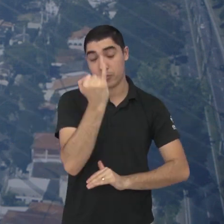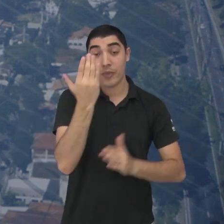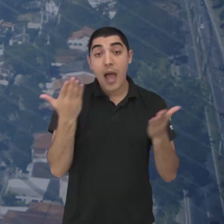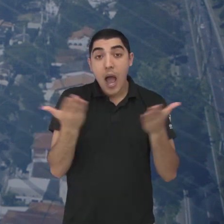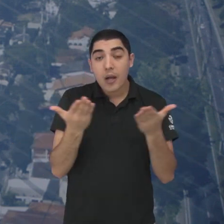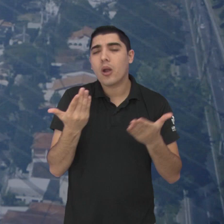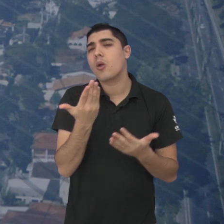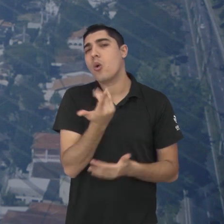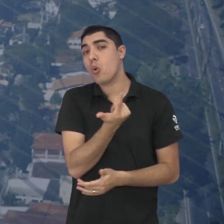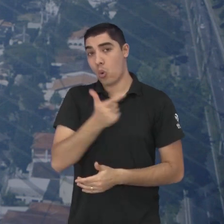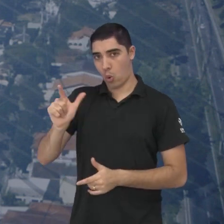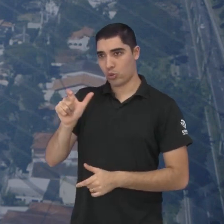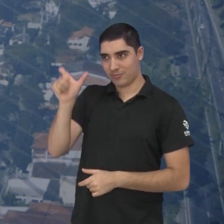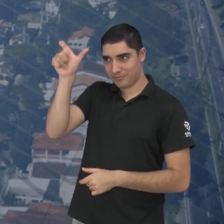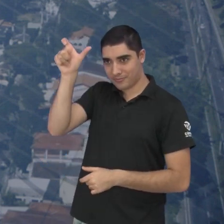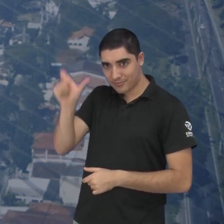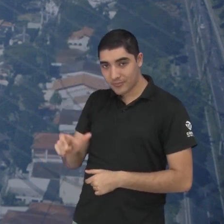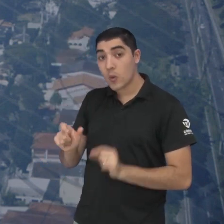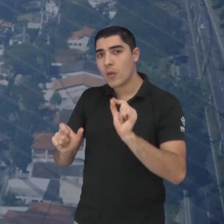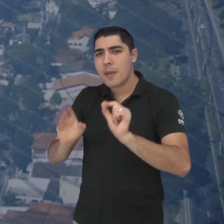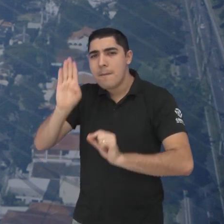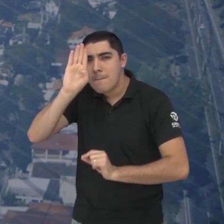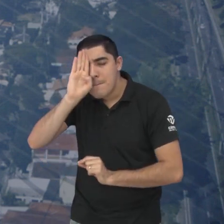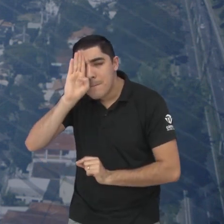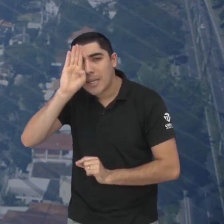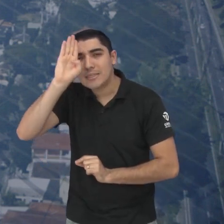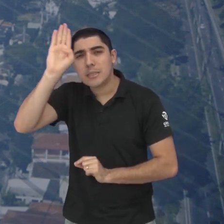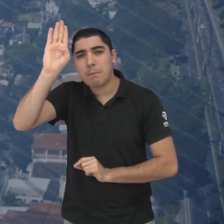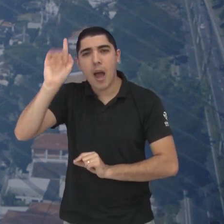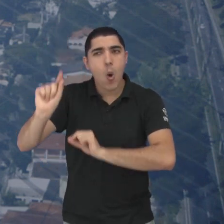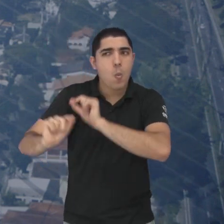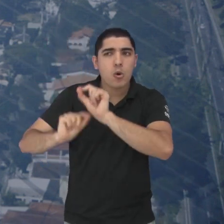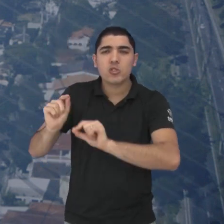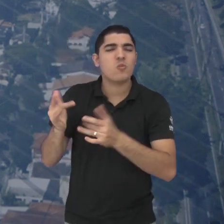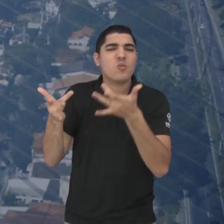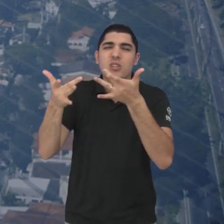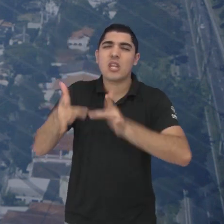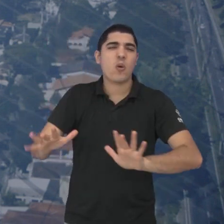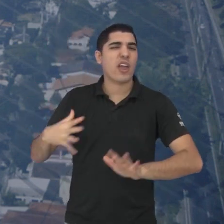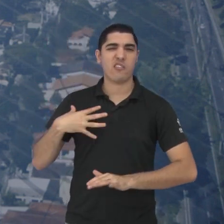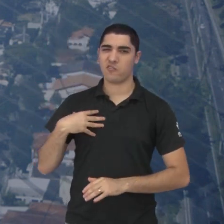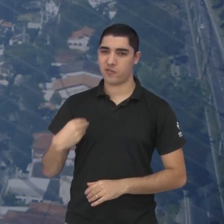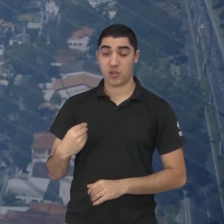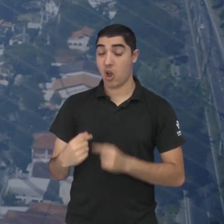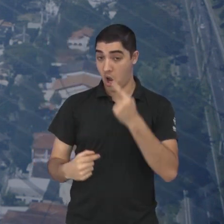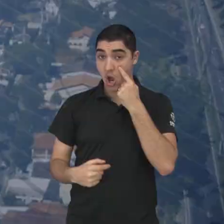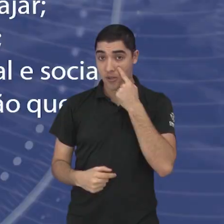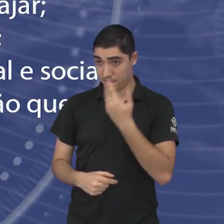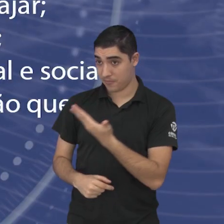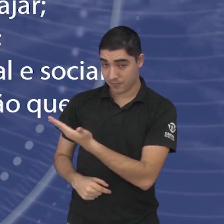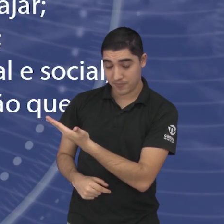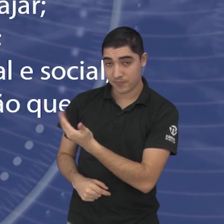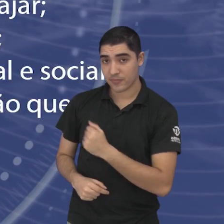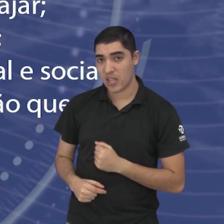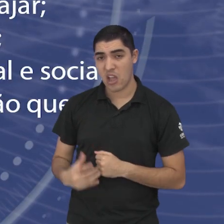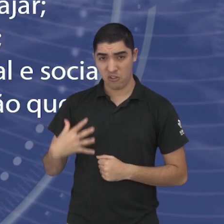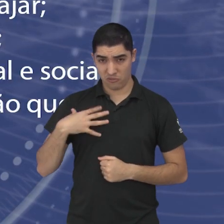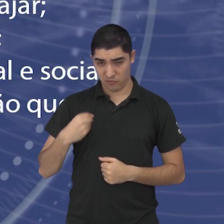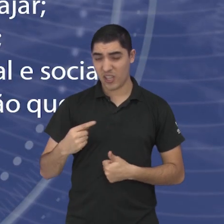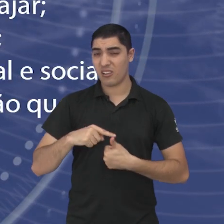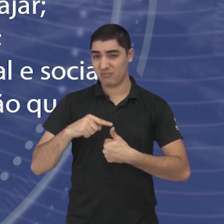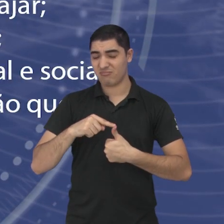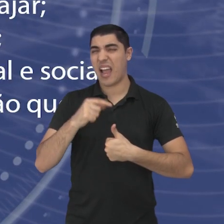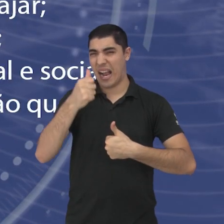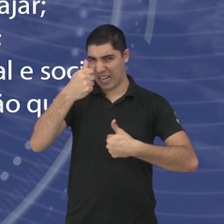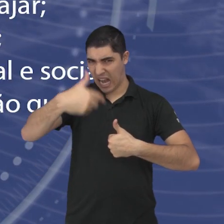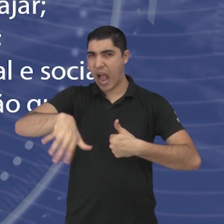para os principais motivos, alguns dos mais comuns para não se ter filhos. Olha só, filhos custam caro,